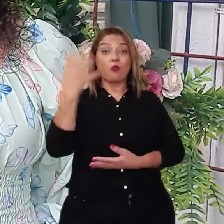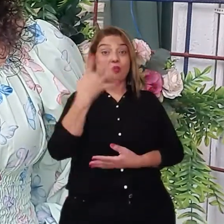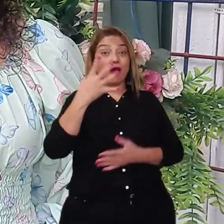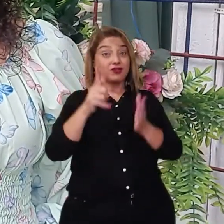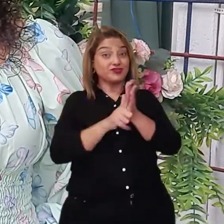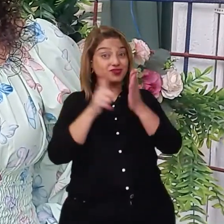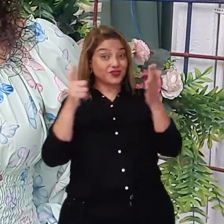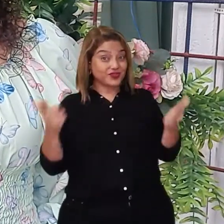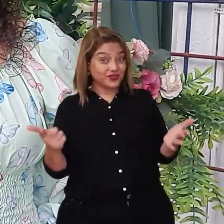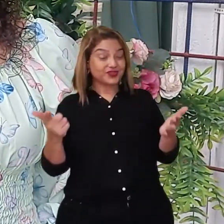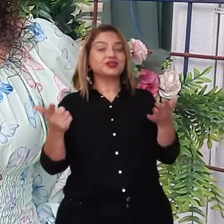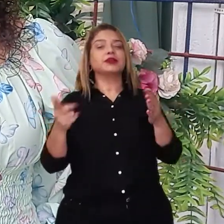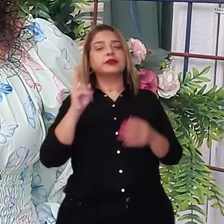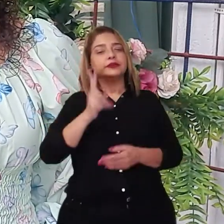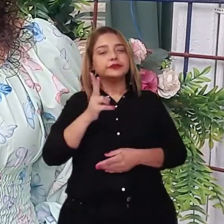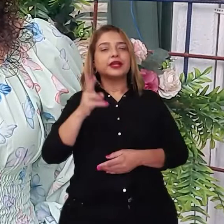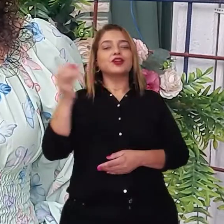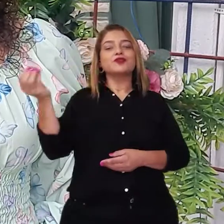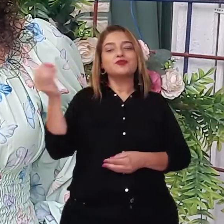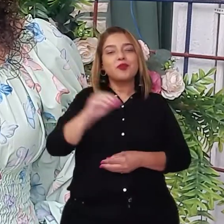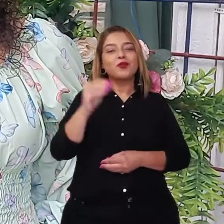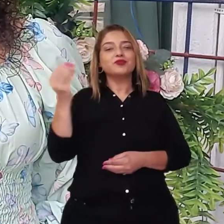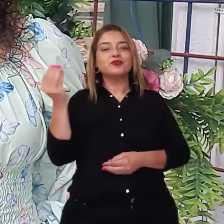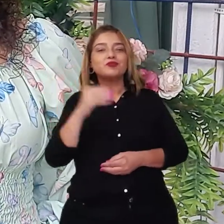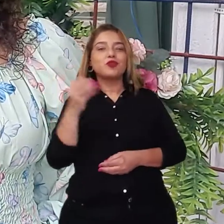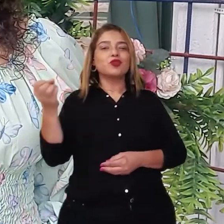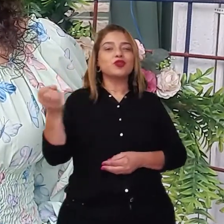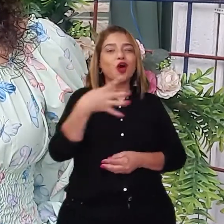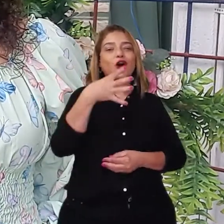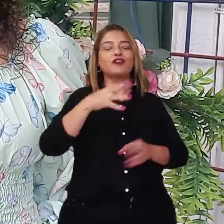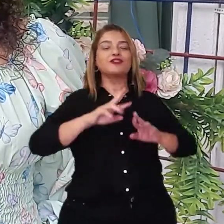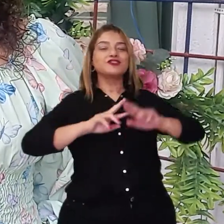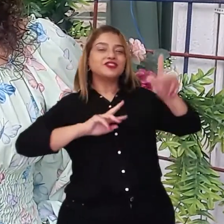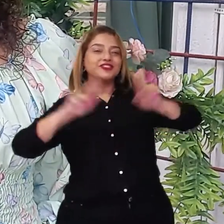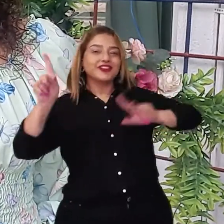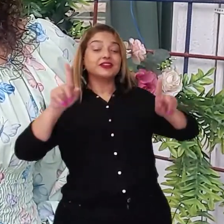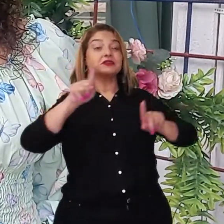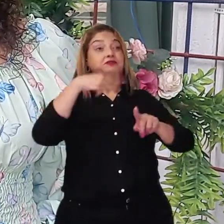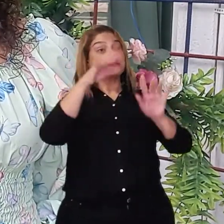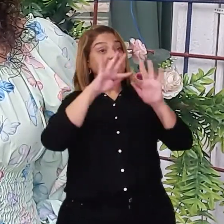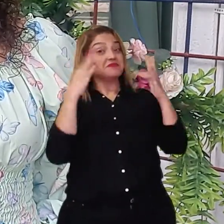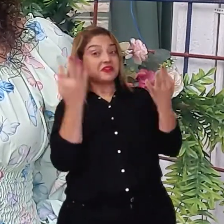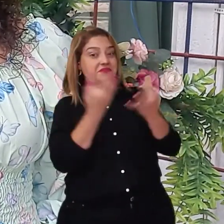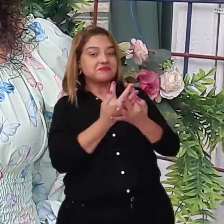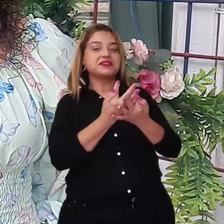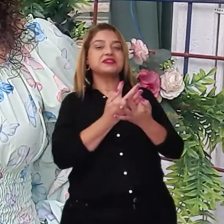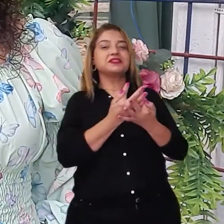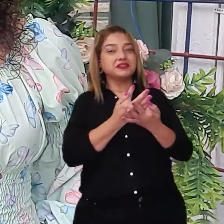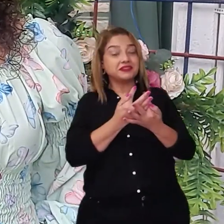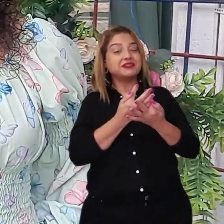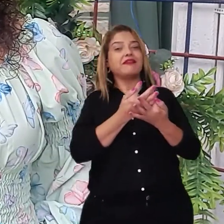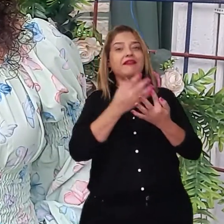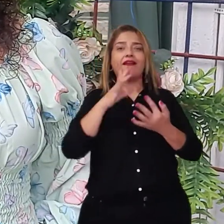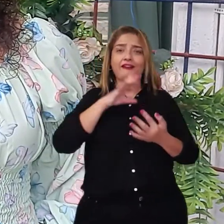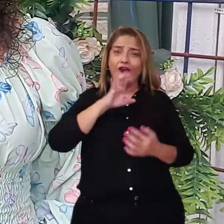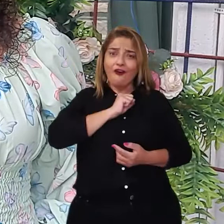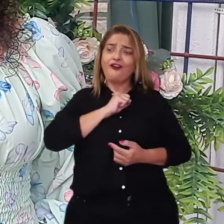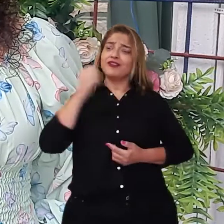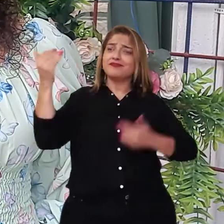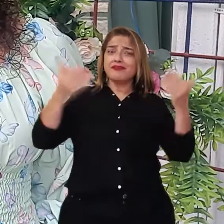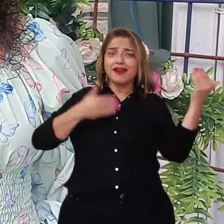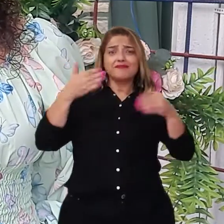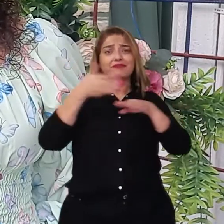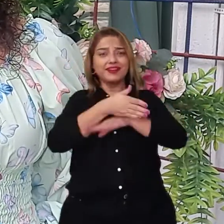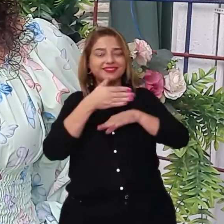cada edição a gente coloca uma coisa nova, uma coisa diferente. E as famílias estão comprando a ideia e isso aqui é muito bacana. Então,